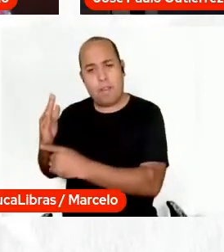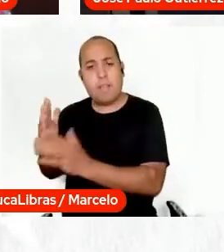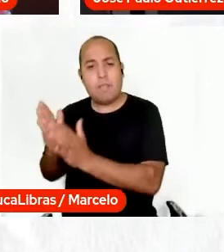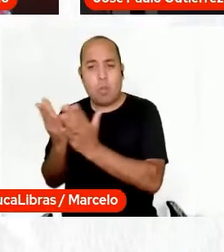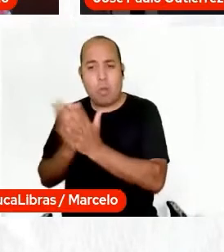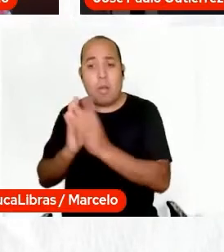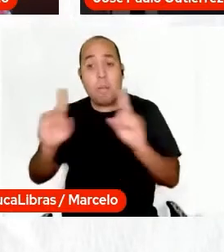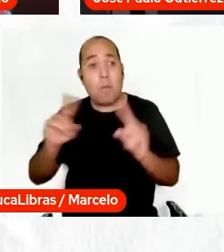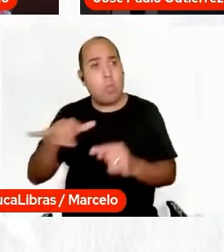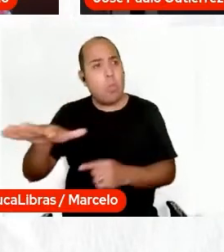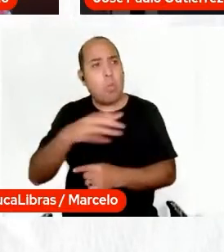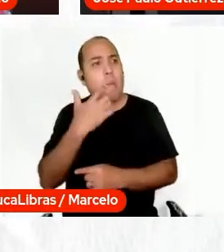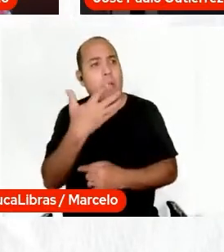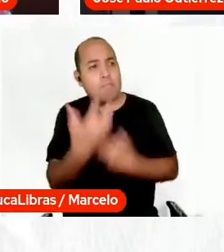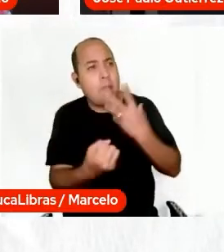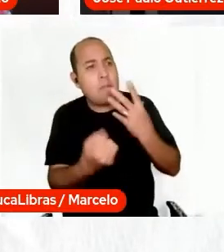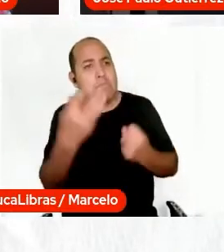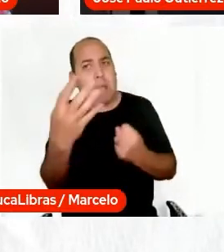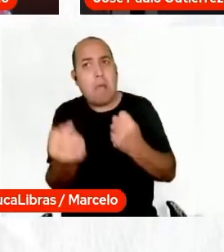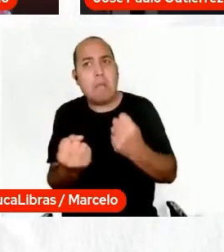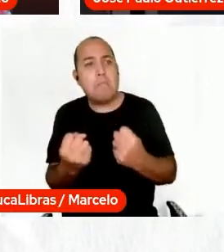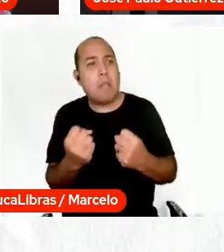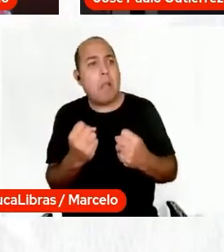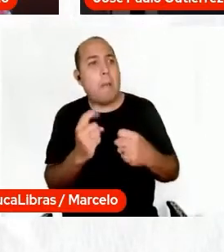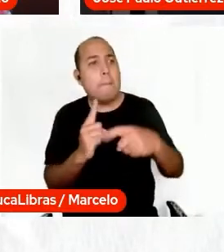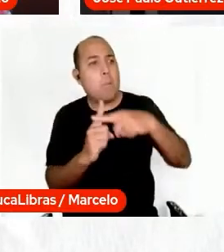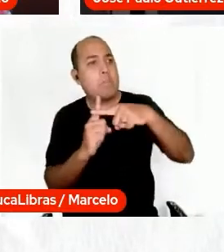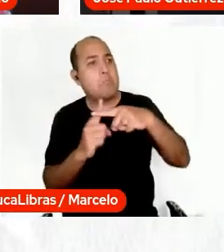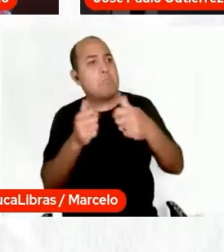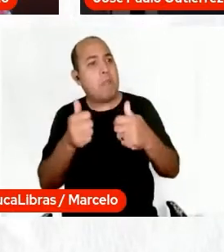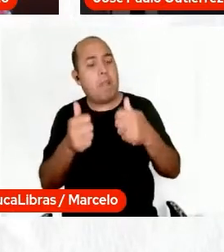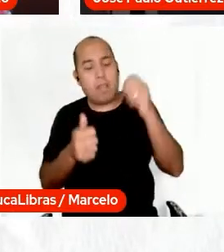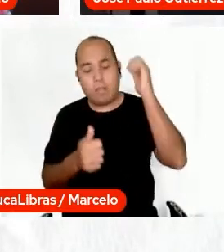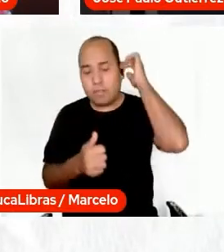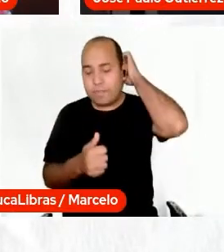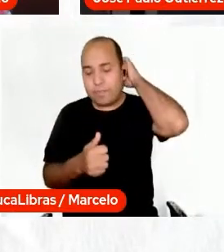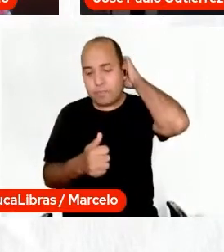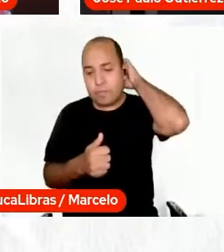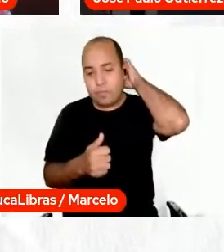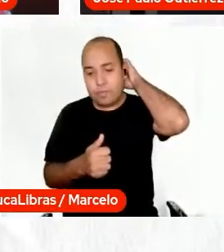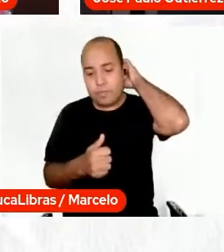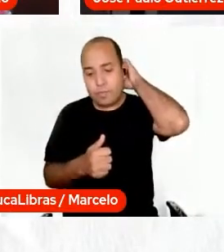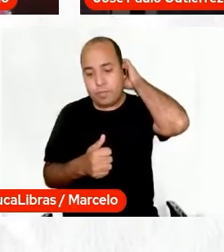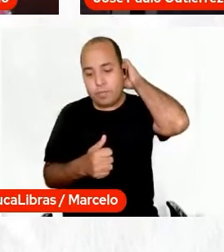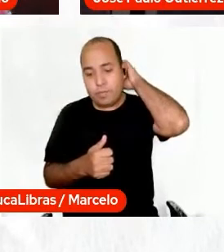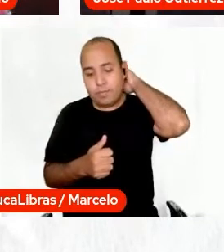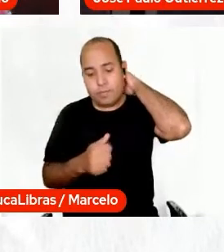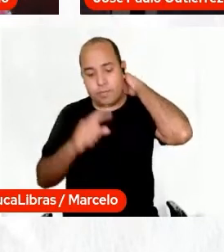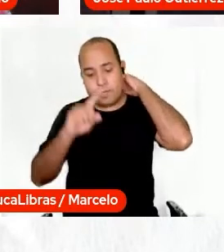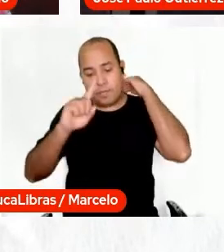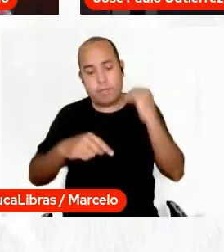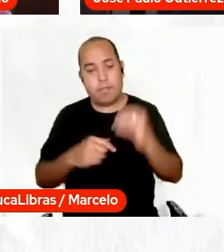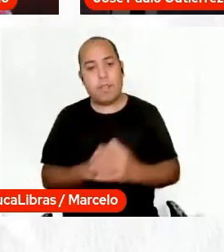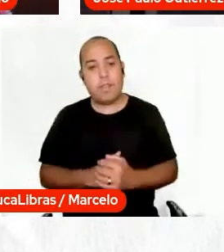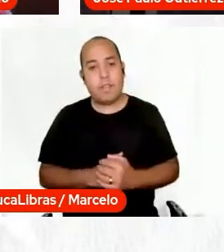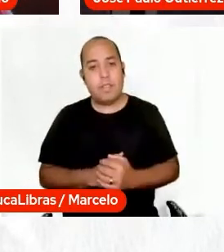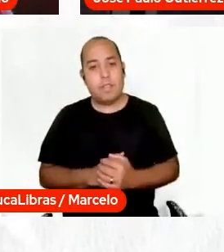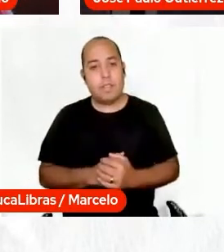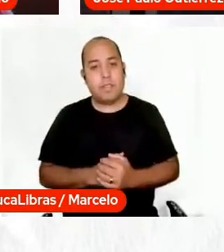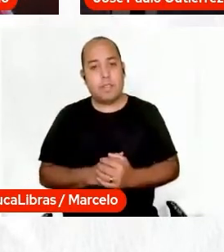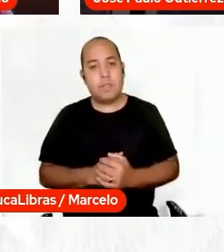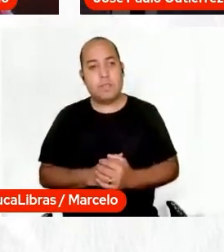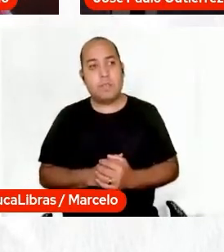sido boa, tem sido muito positiva, né, eles estão muito carentes, e, como eu disse, essa é a cápsula aí, que vai dar